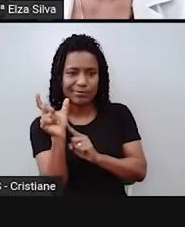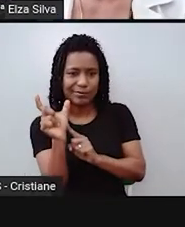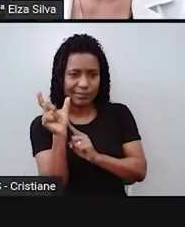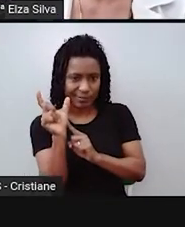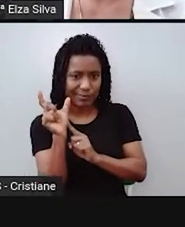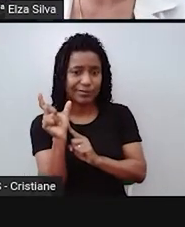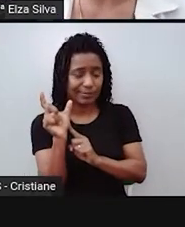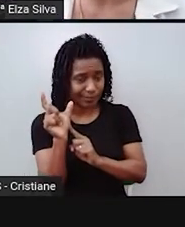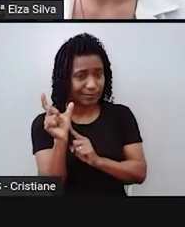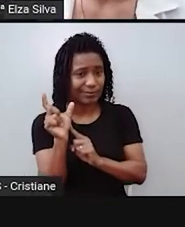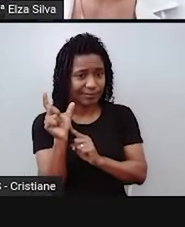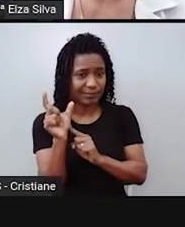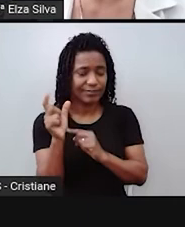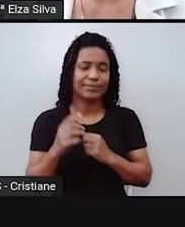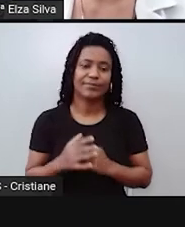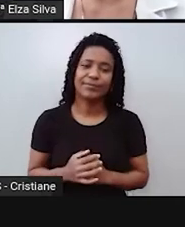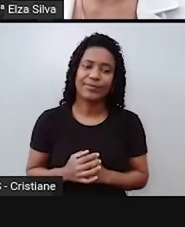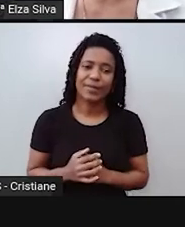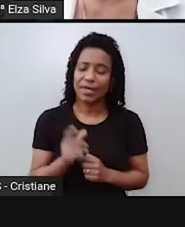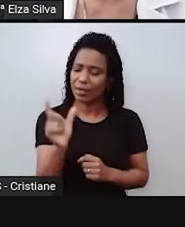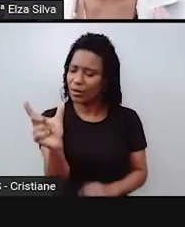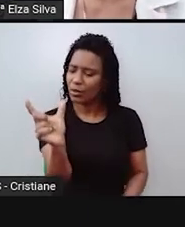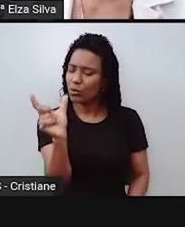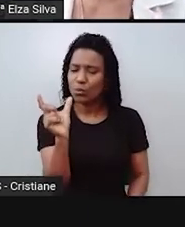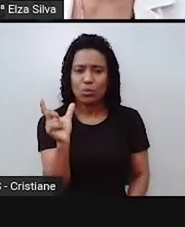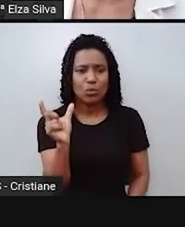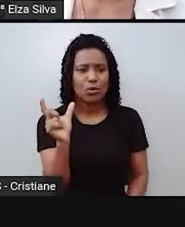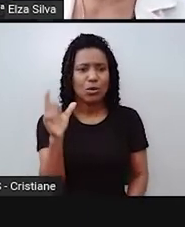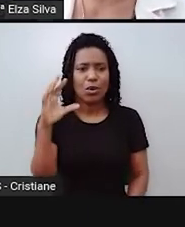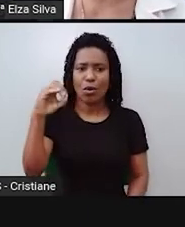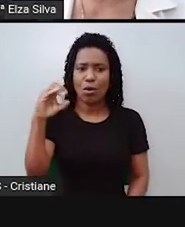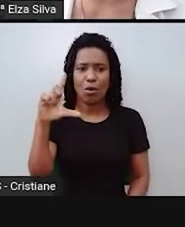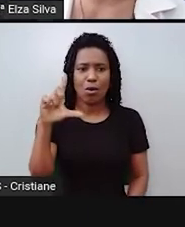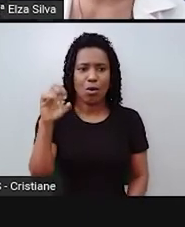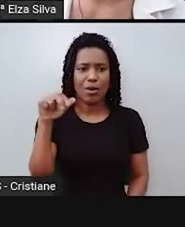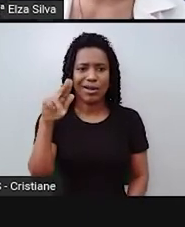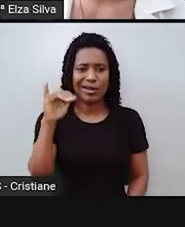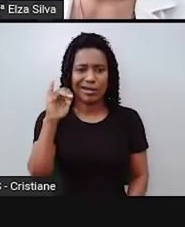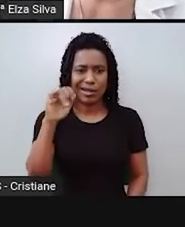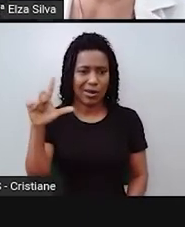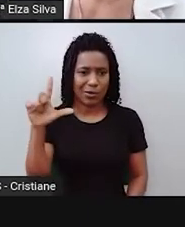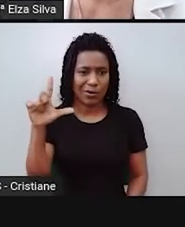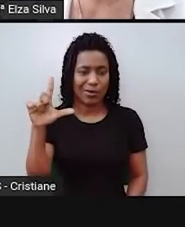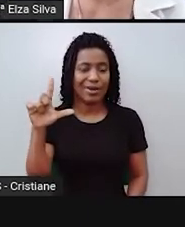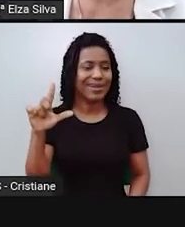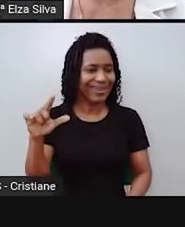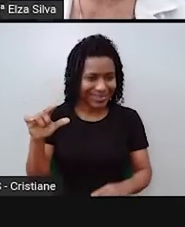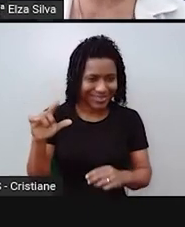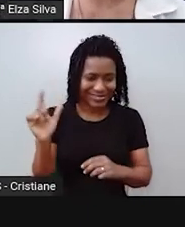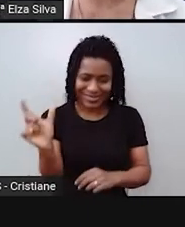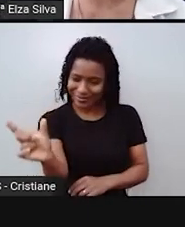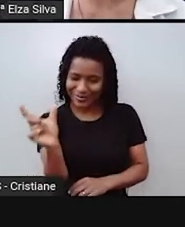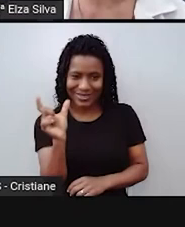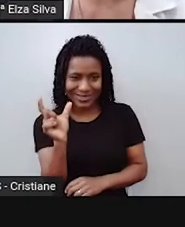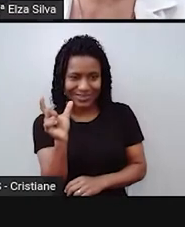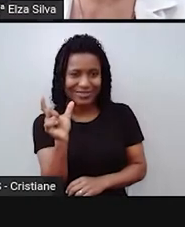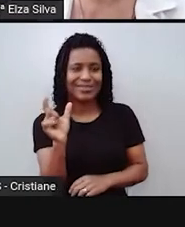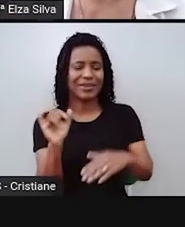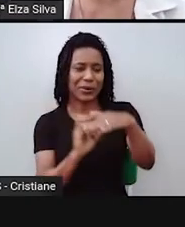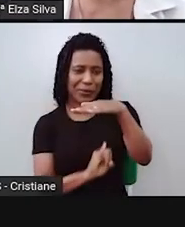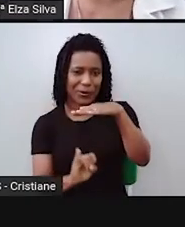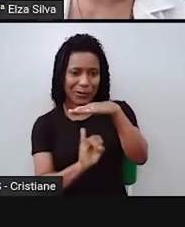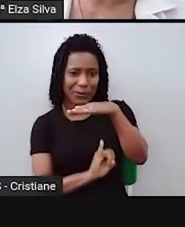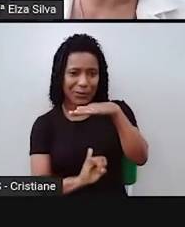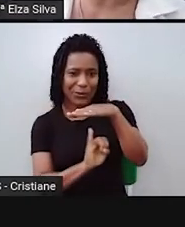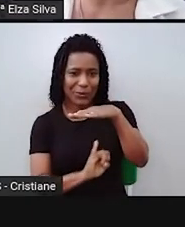É uma expressão que nós utilizamos o nosso falar do dia a dia. Observe o que eu coloquei aqui para vocês. Na